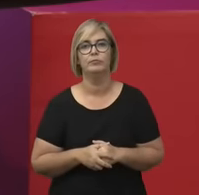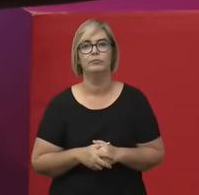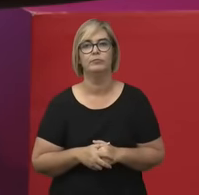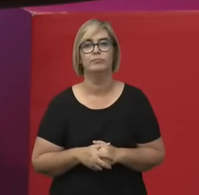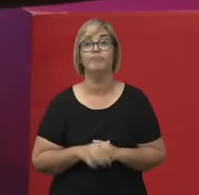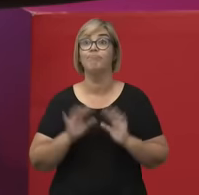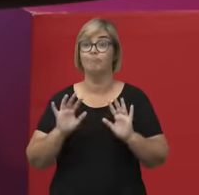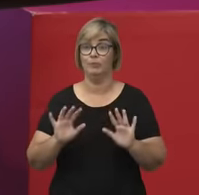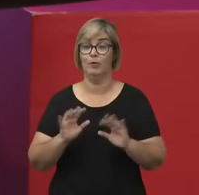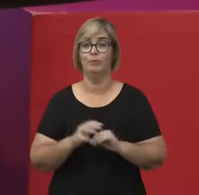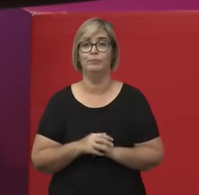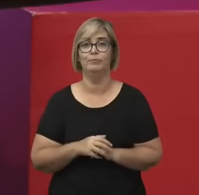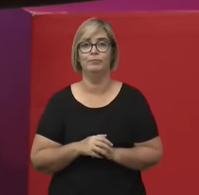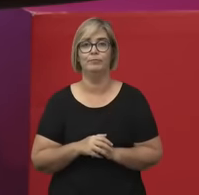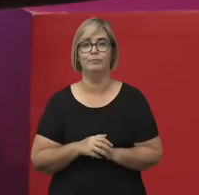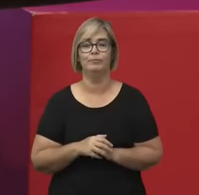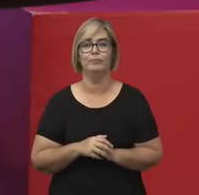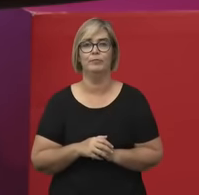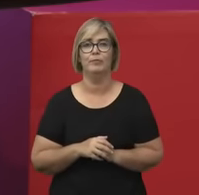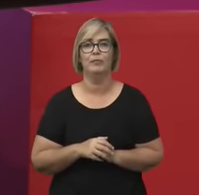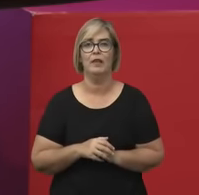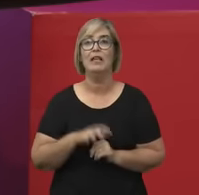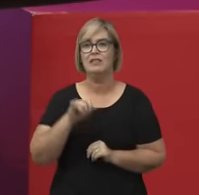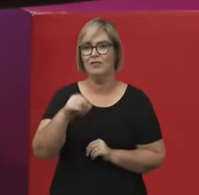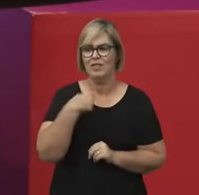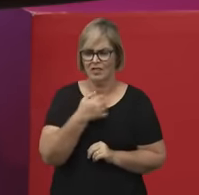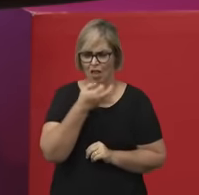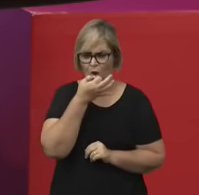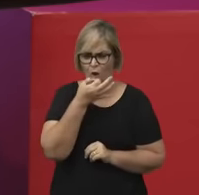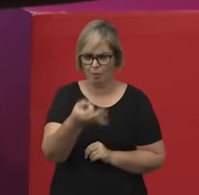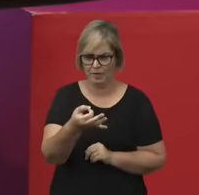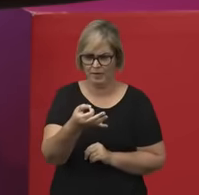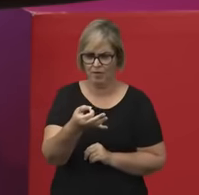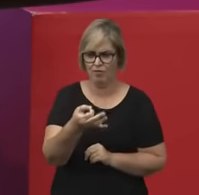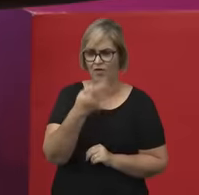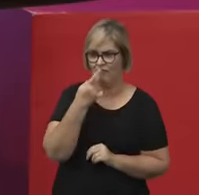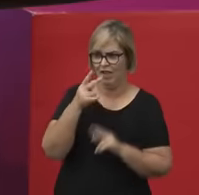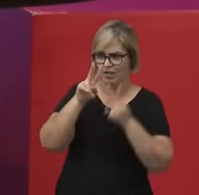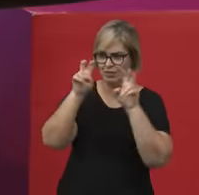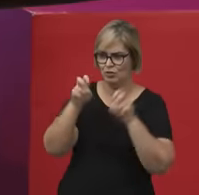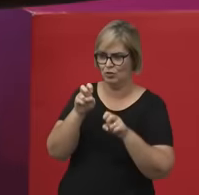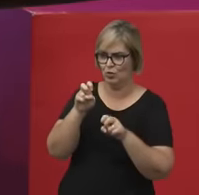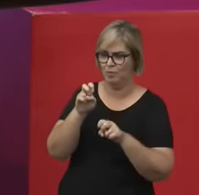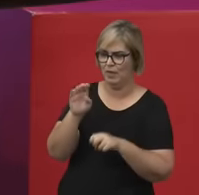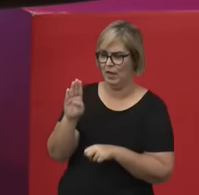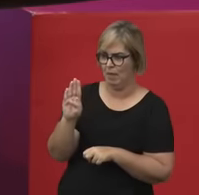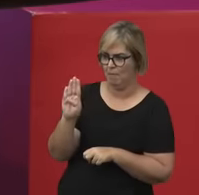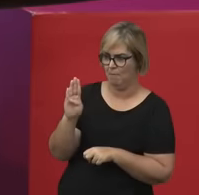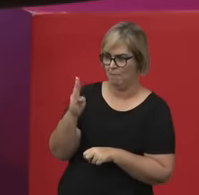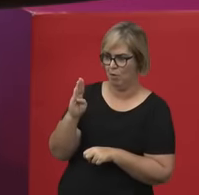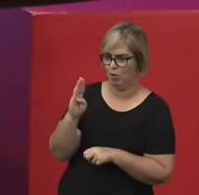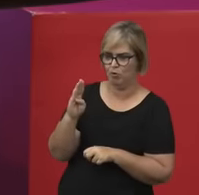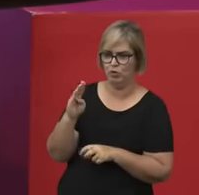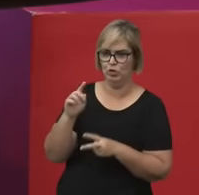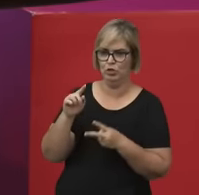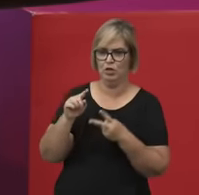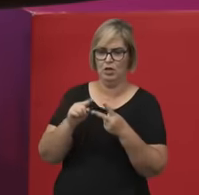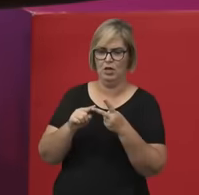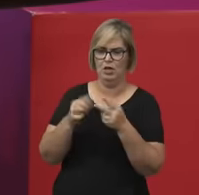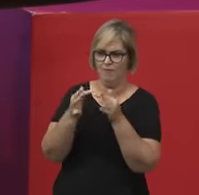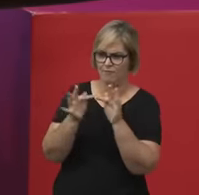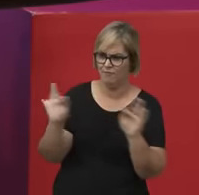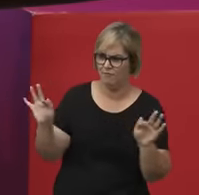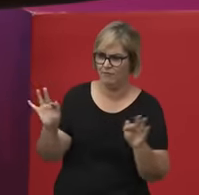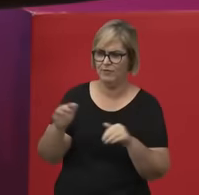Bom, então você tem um argumento que sai da biologia, vai para a racionalidade e chega na política. E esse argumento, ele tem uma